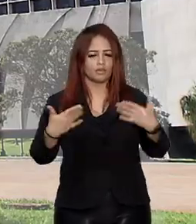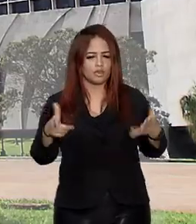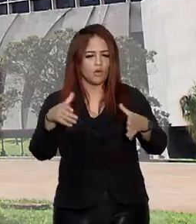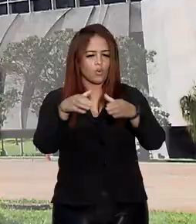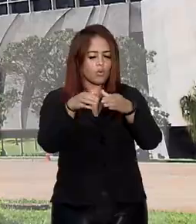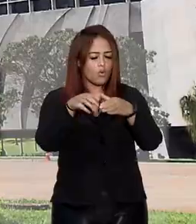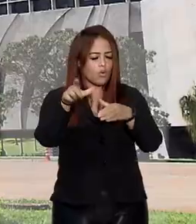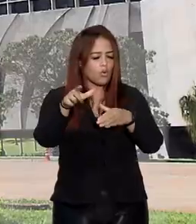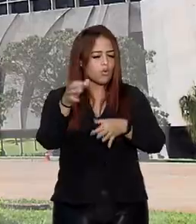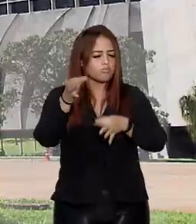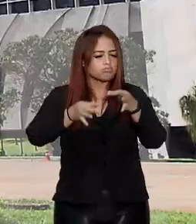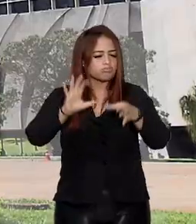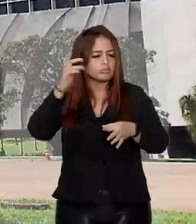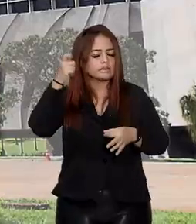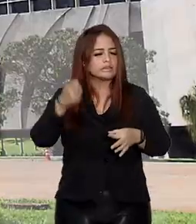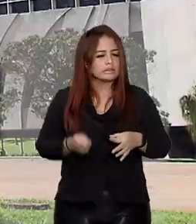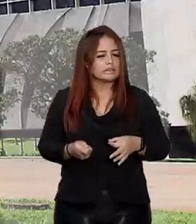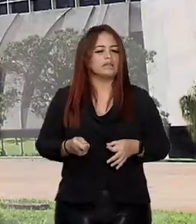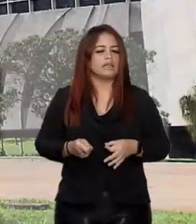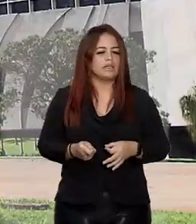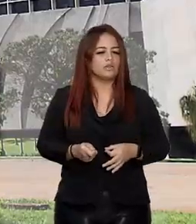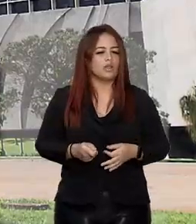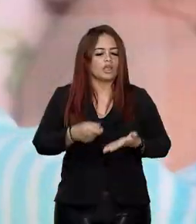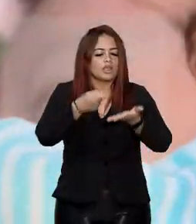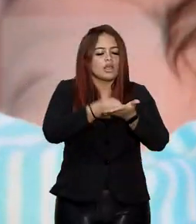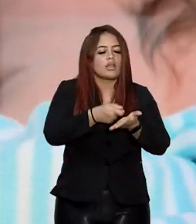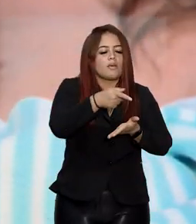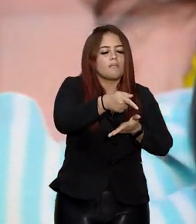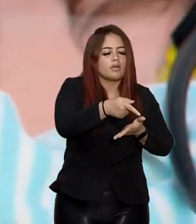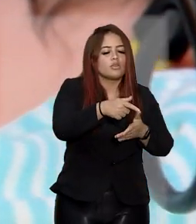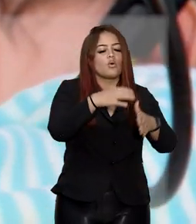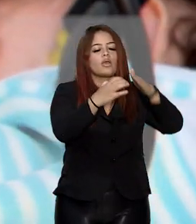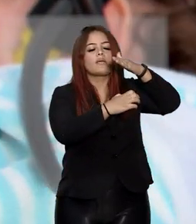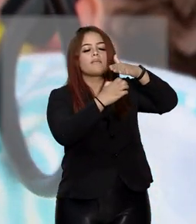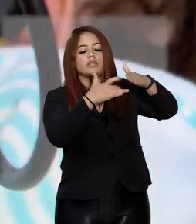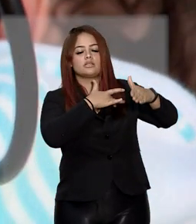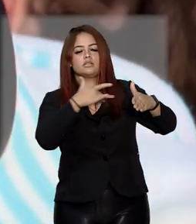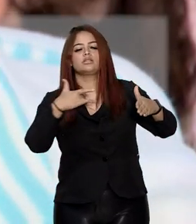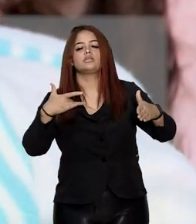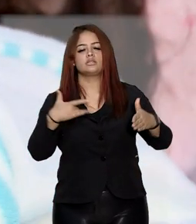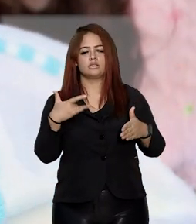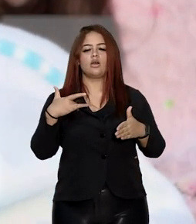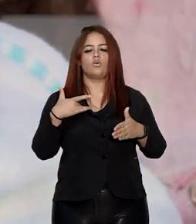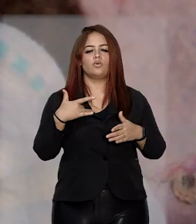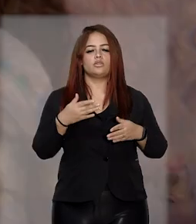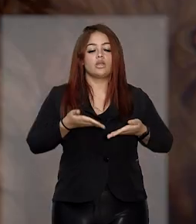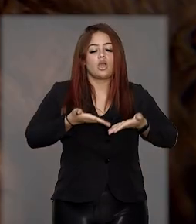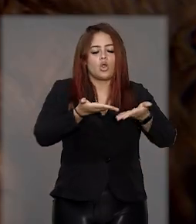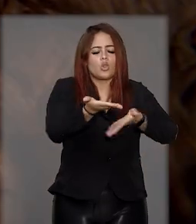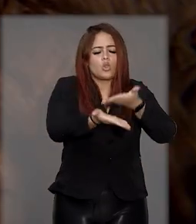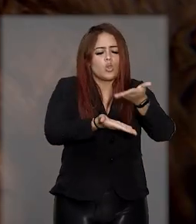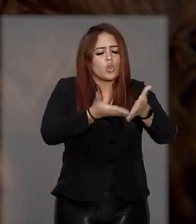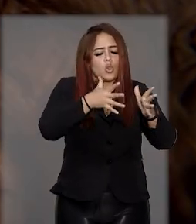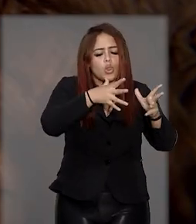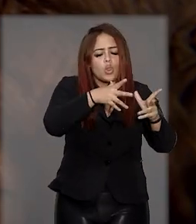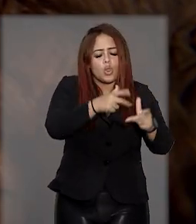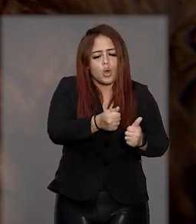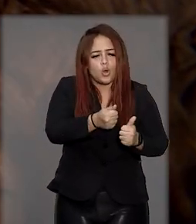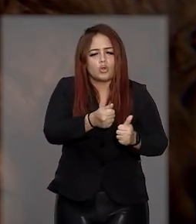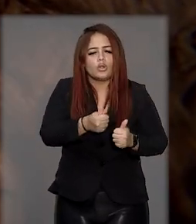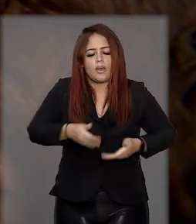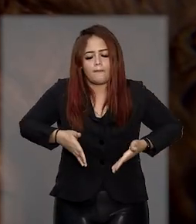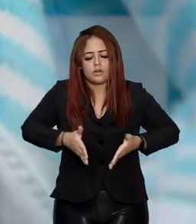acórdão que determinou a uma operadora de plano de saúde a cobertura assistencial para um recém-nascido submetido à